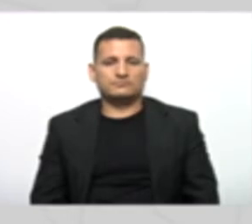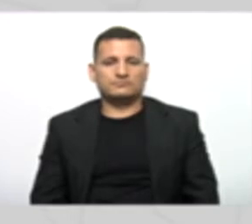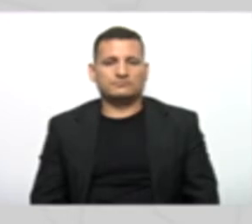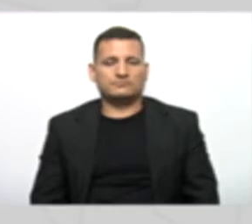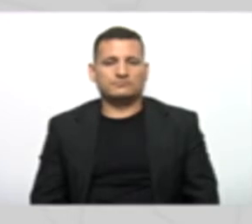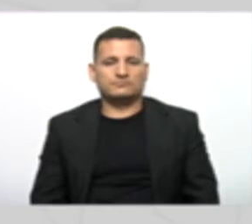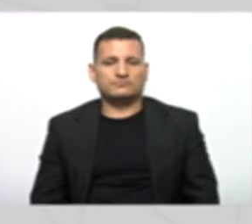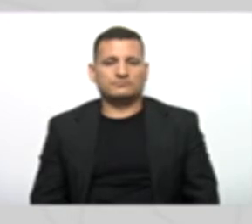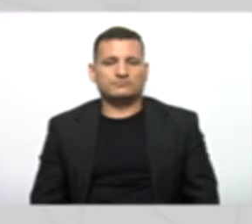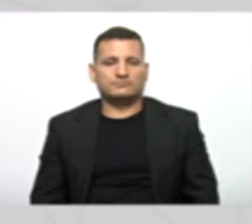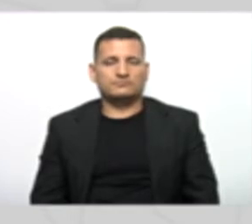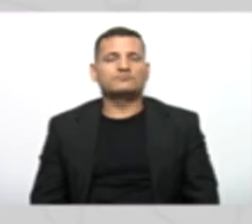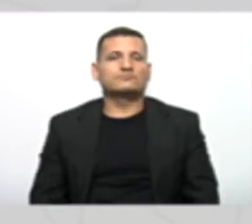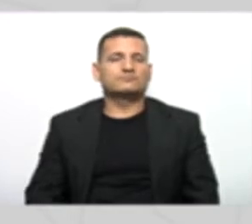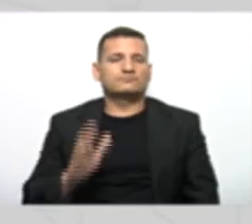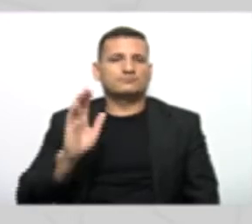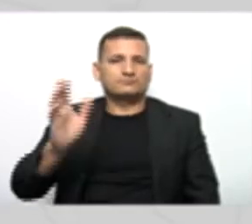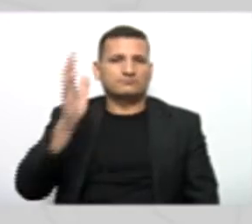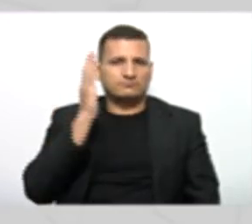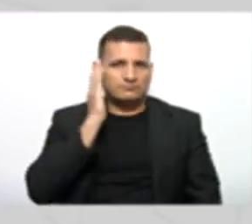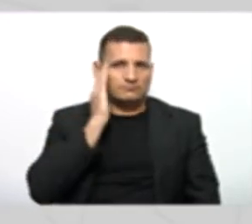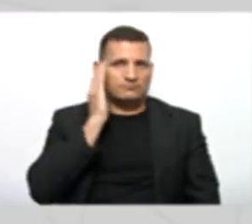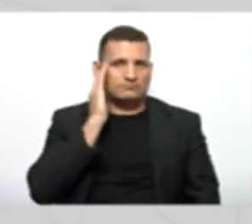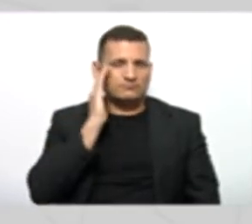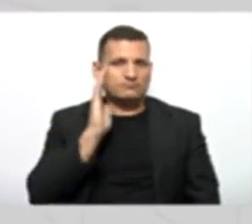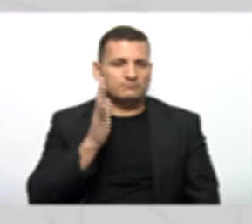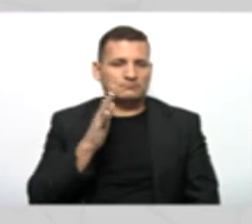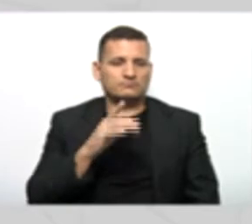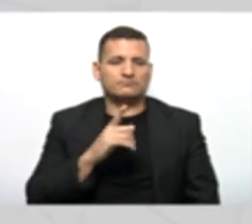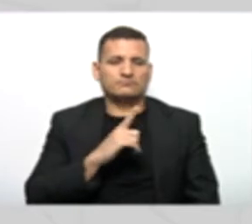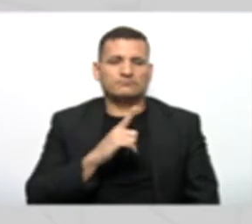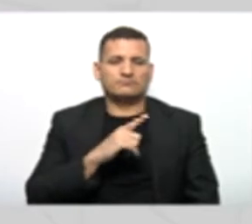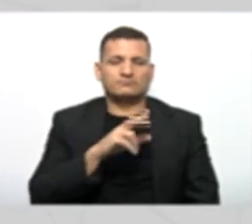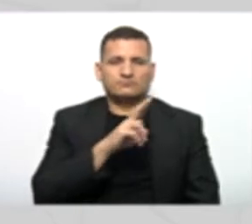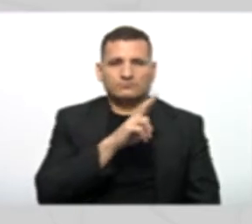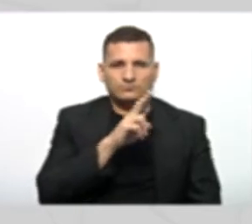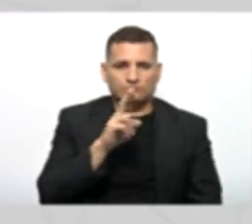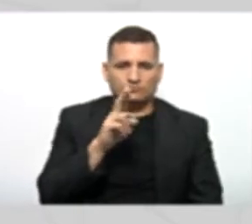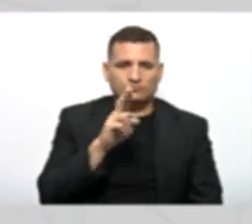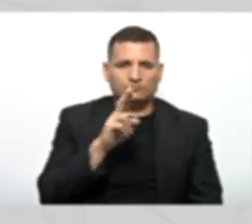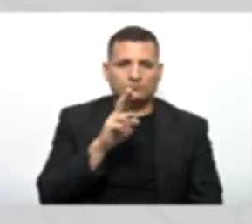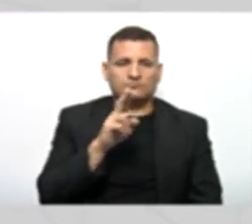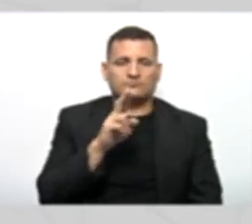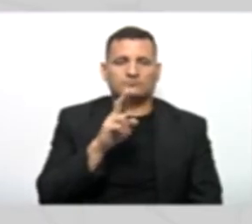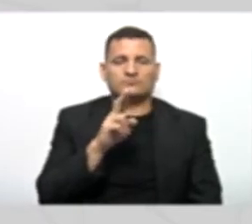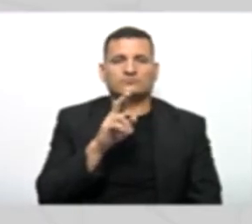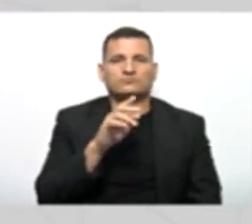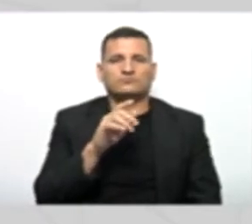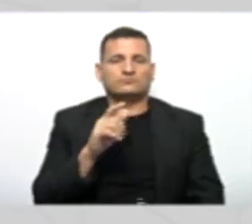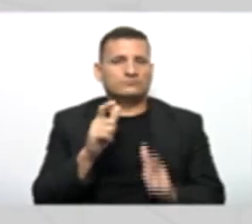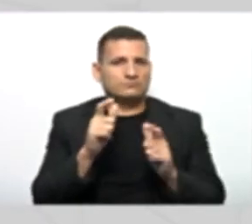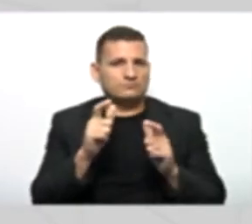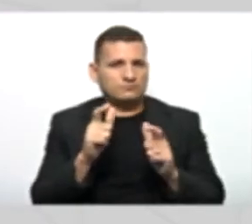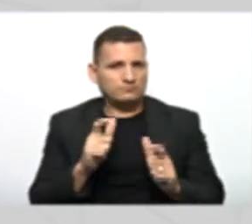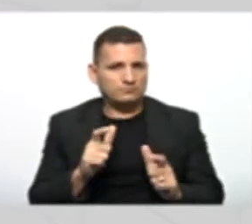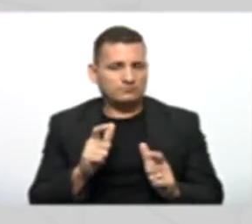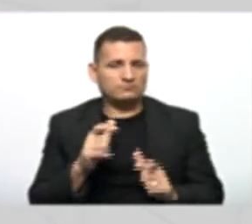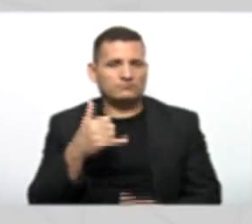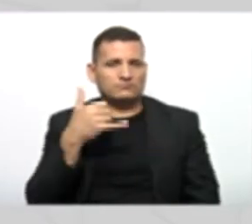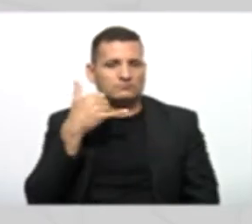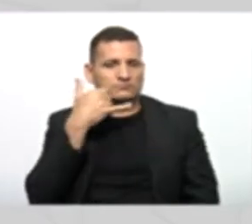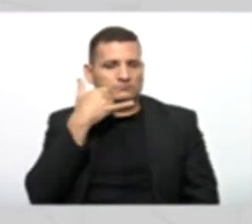Então, nós já sabemos que uma pessoa física possui nome, endereço, telefone, e especificando